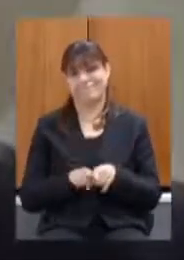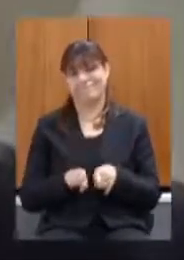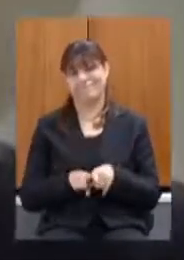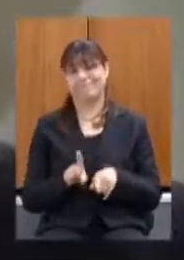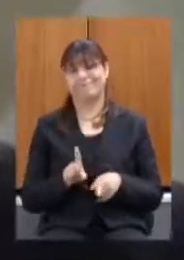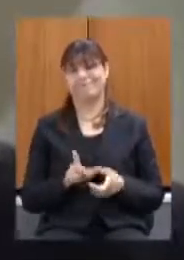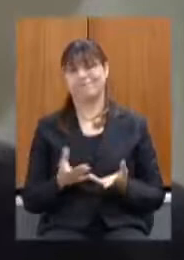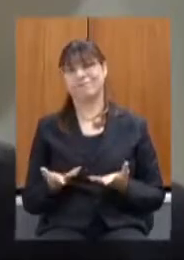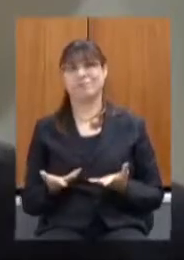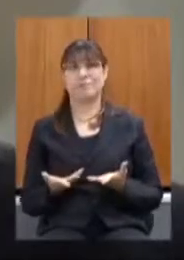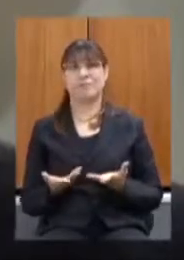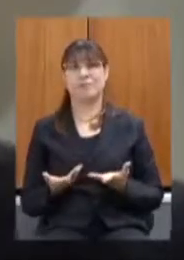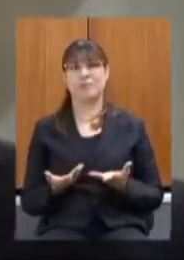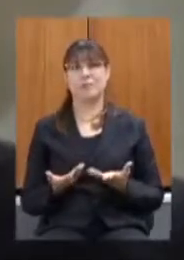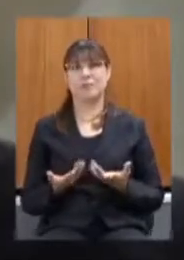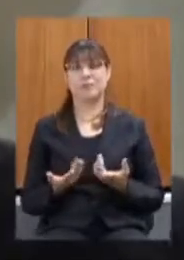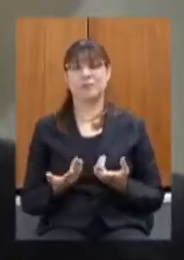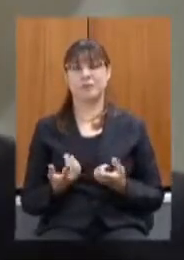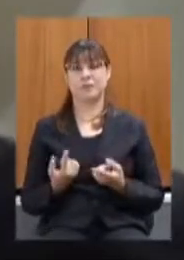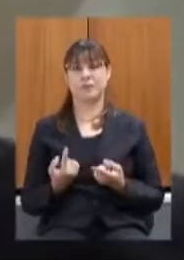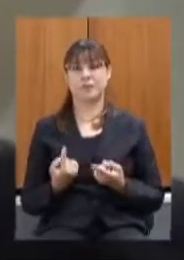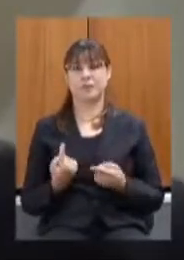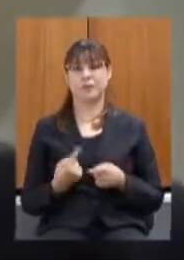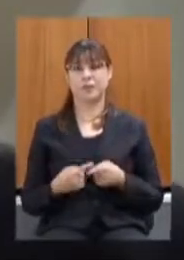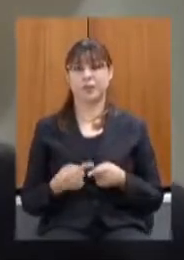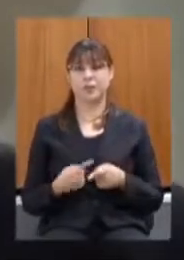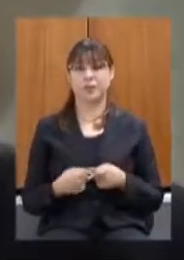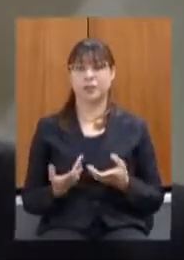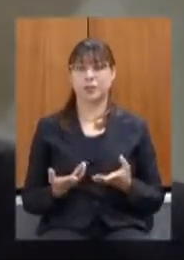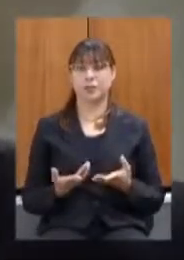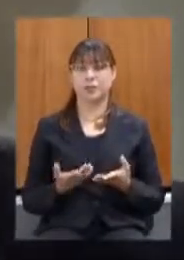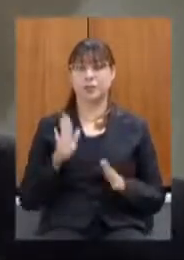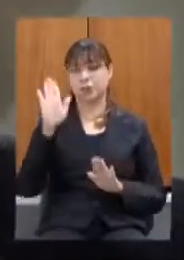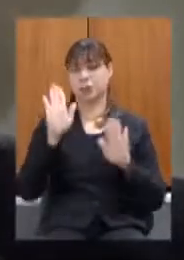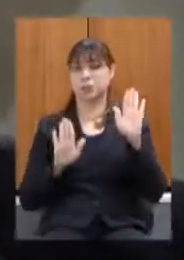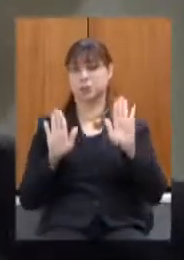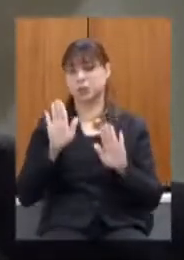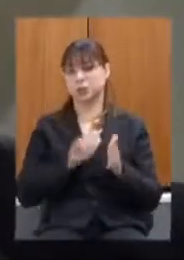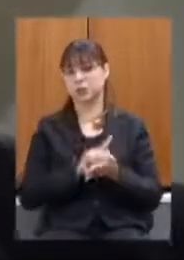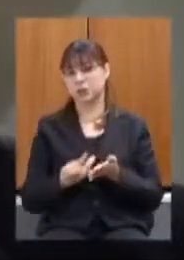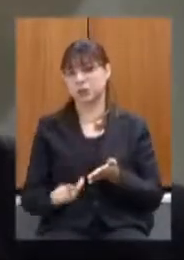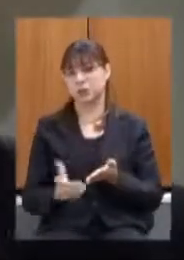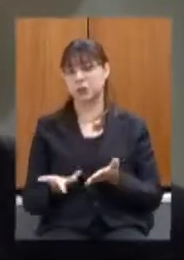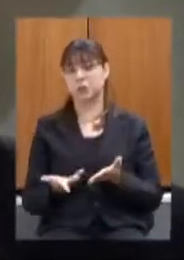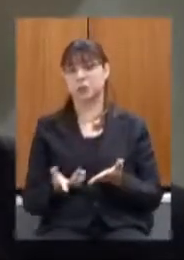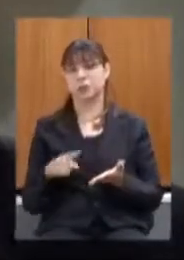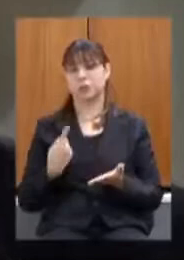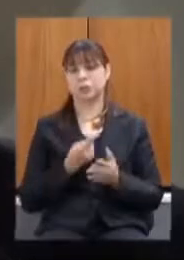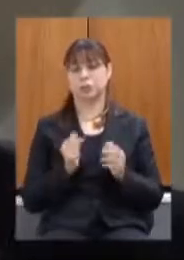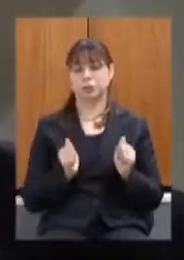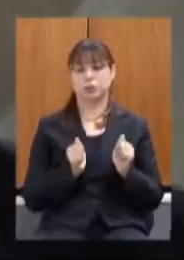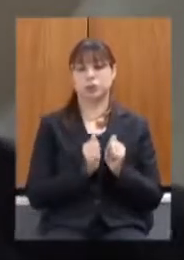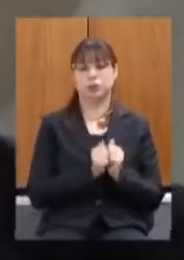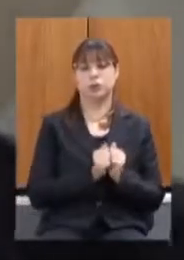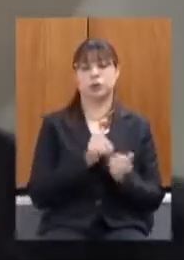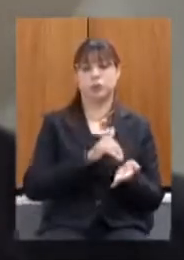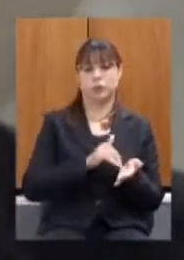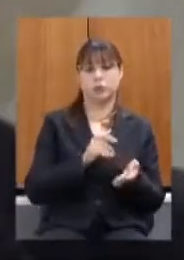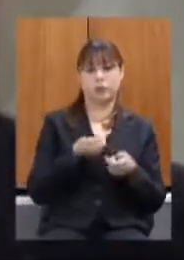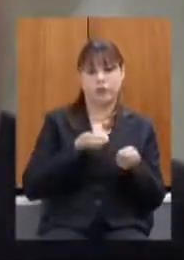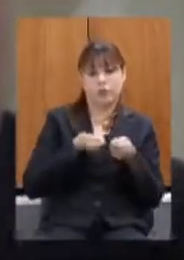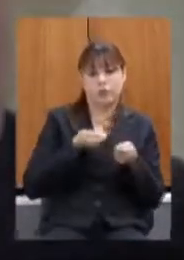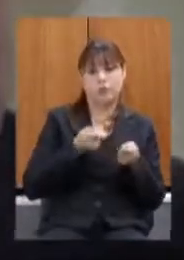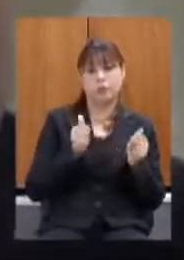por ter dado vazio a licitação estamos reunidos fazenda e cplag para tentar